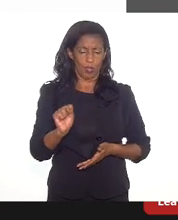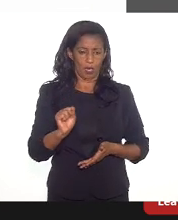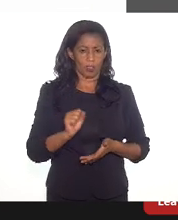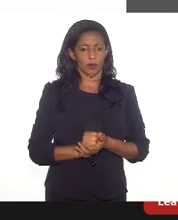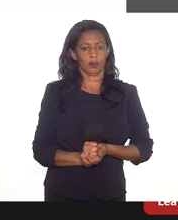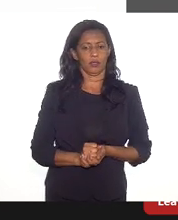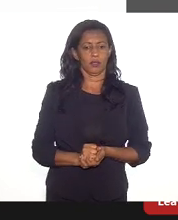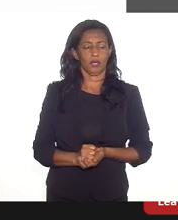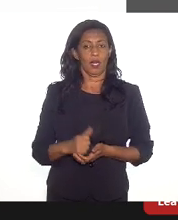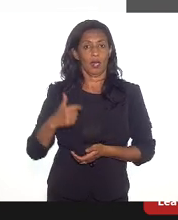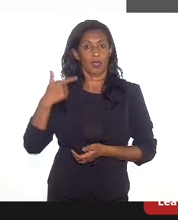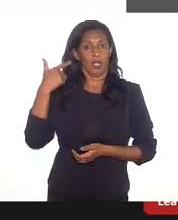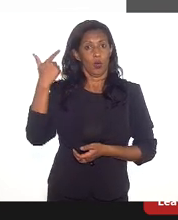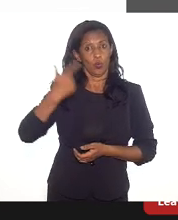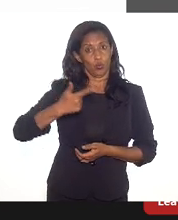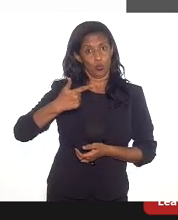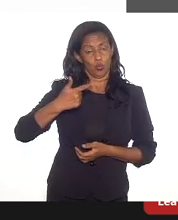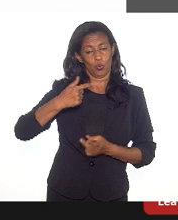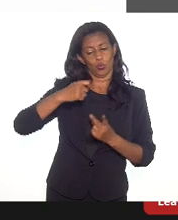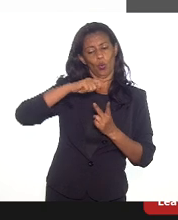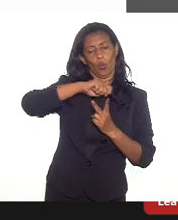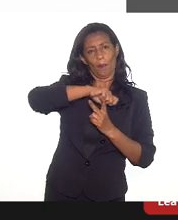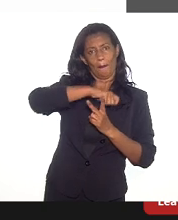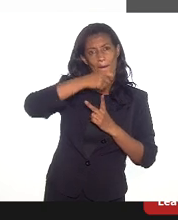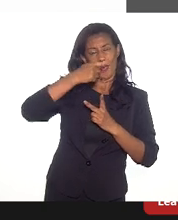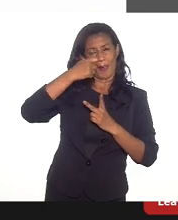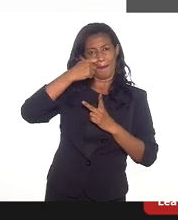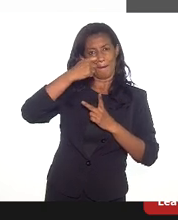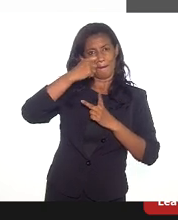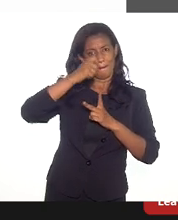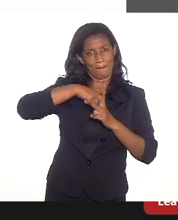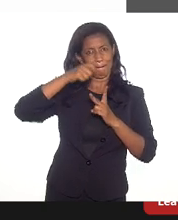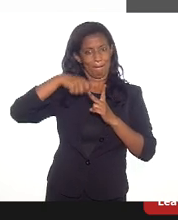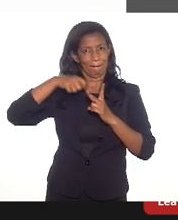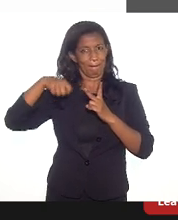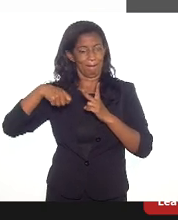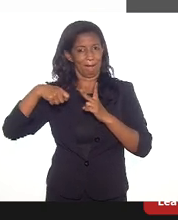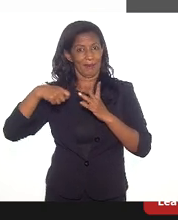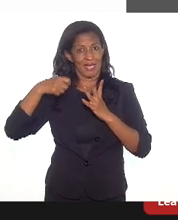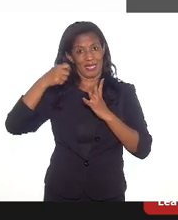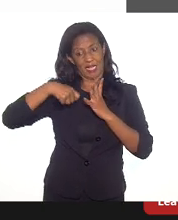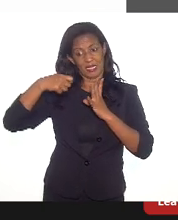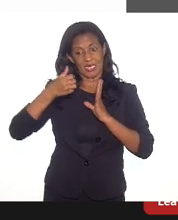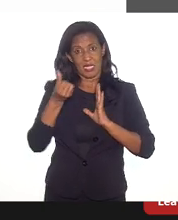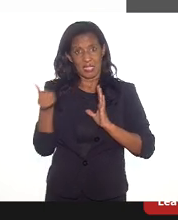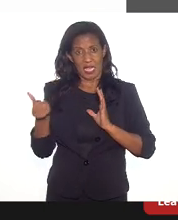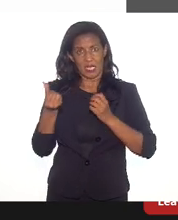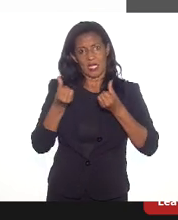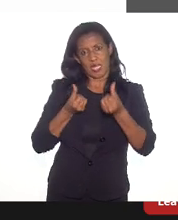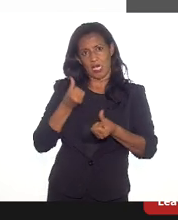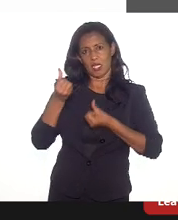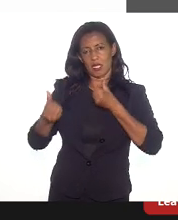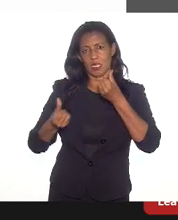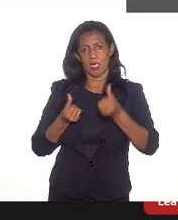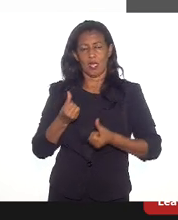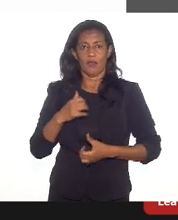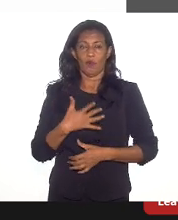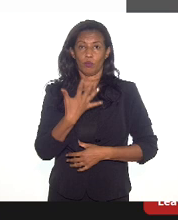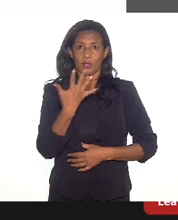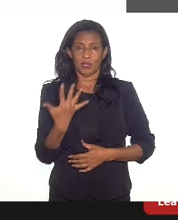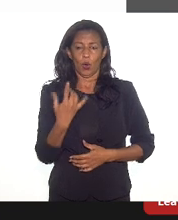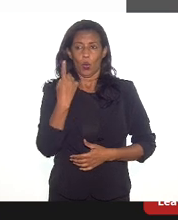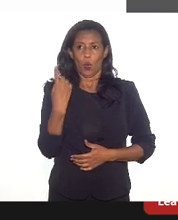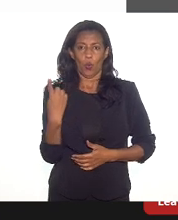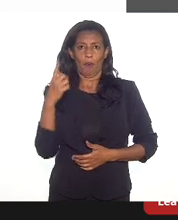Até o segundo semestre nós vamos ter praticamente leilões de cinco termoelétricas, uma para